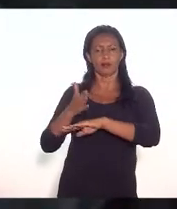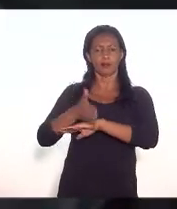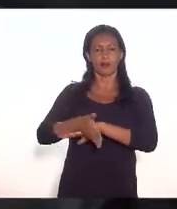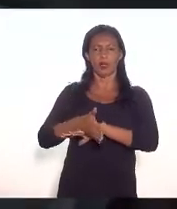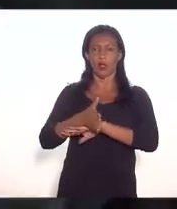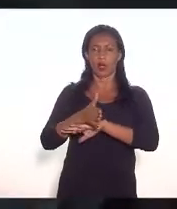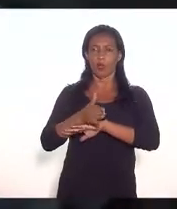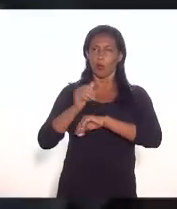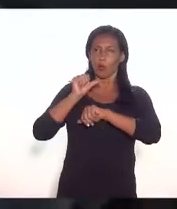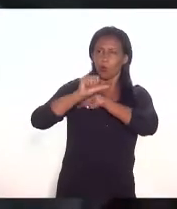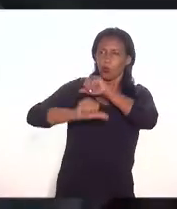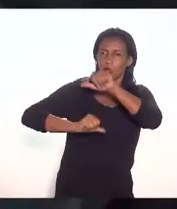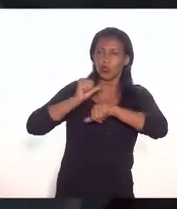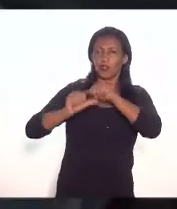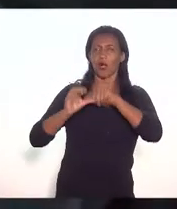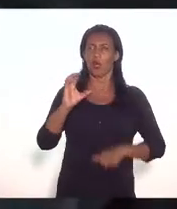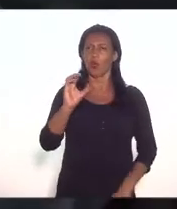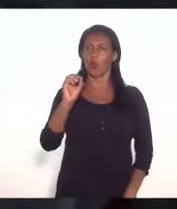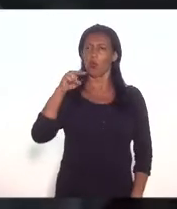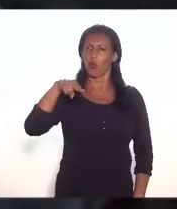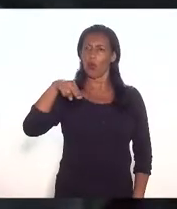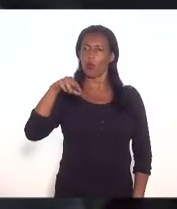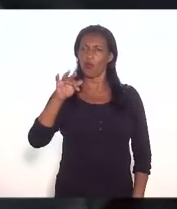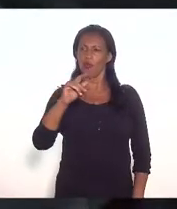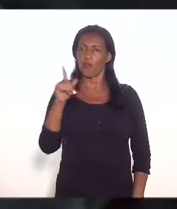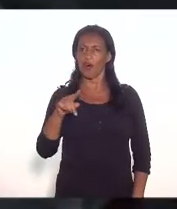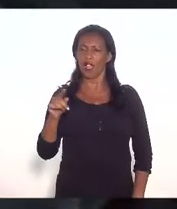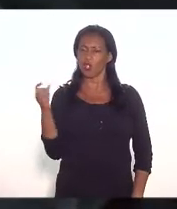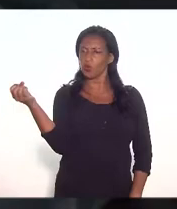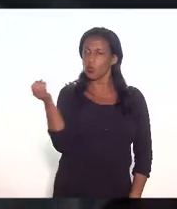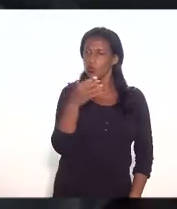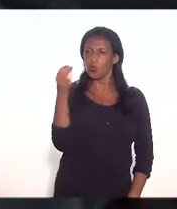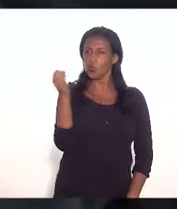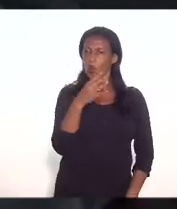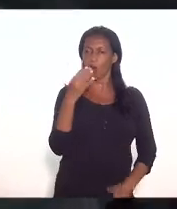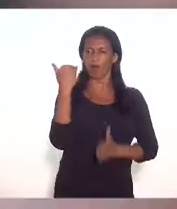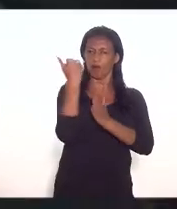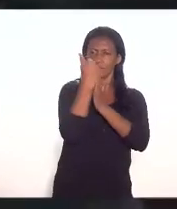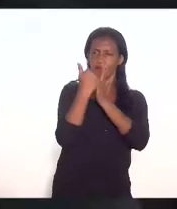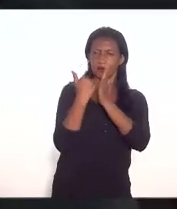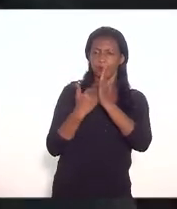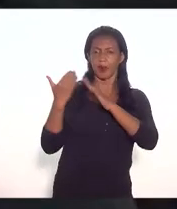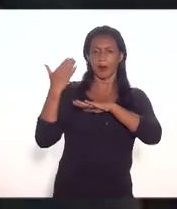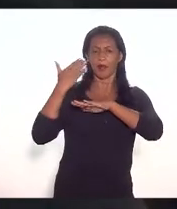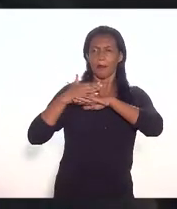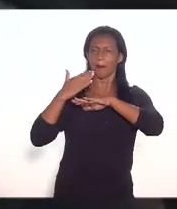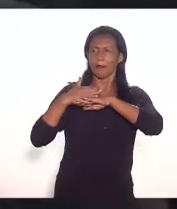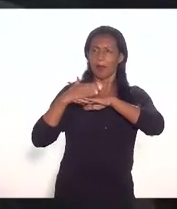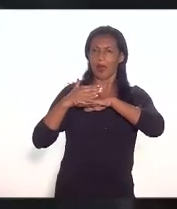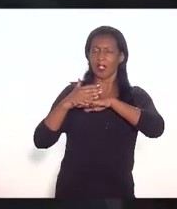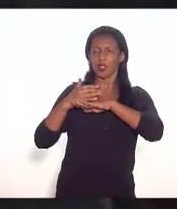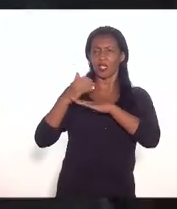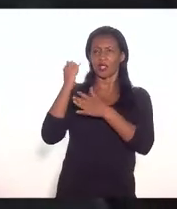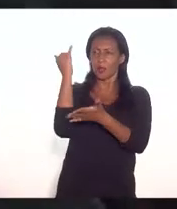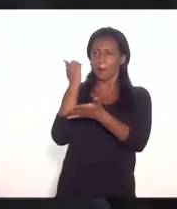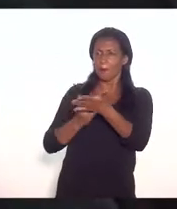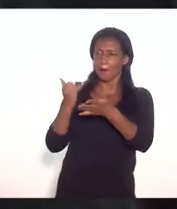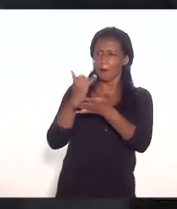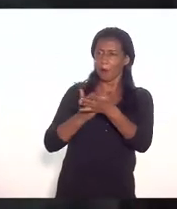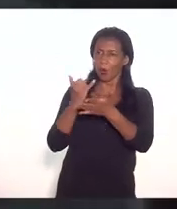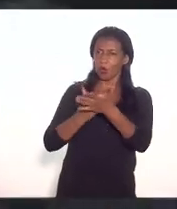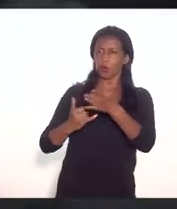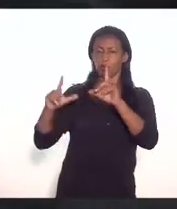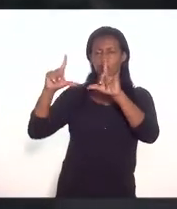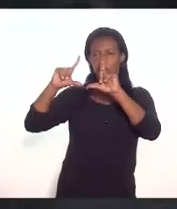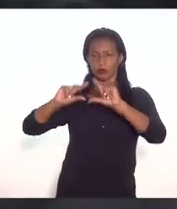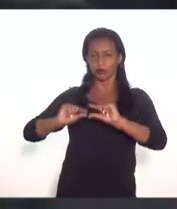CONFAES era preciso que todos anuíssem uma nova formatação das possibilidades e práticas de alíquotas mais reduzidas e foram